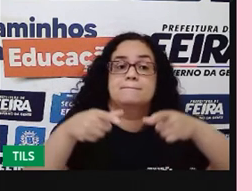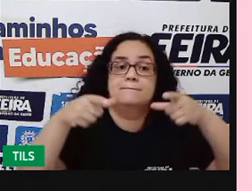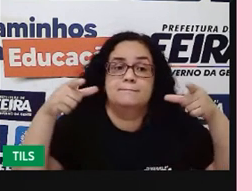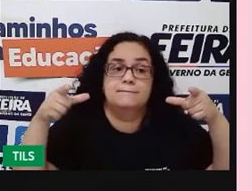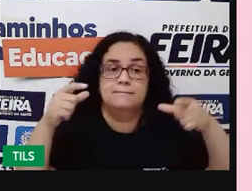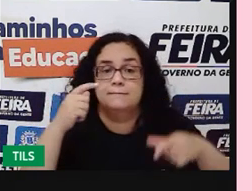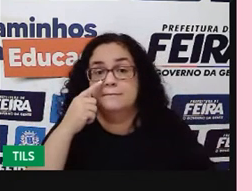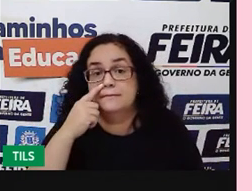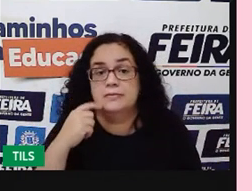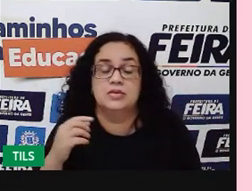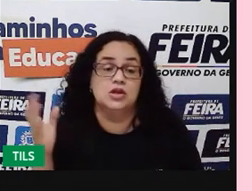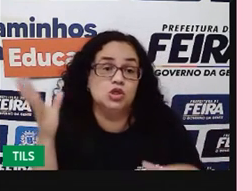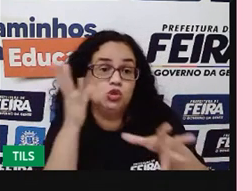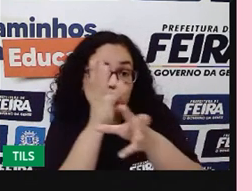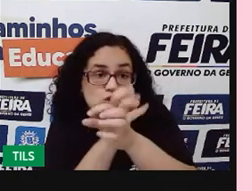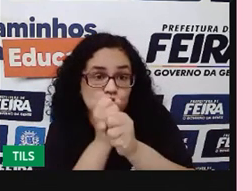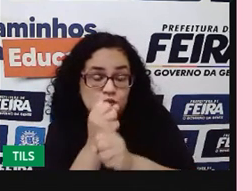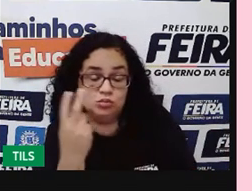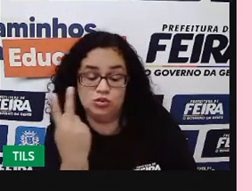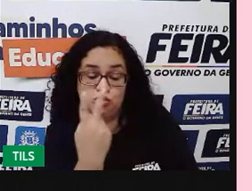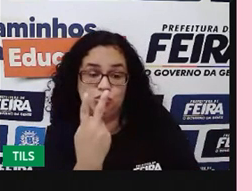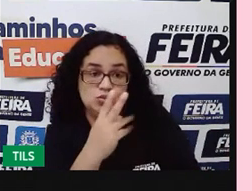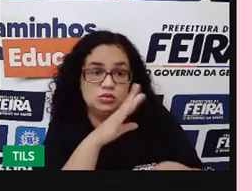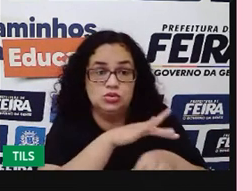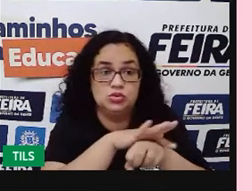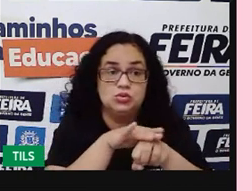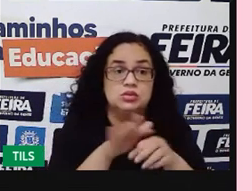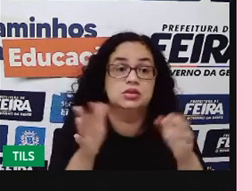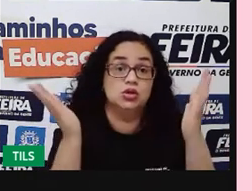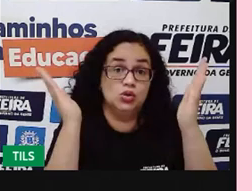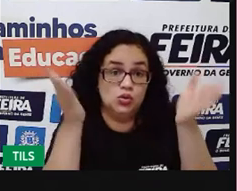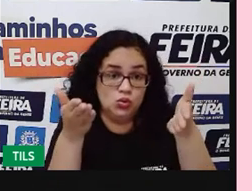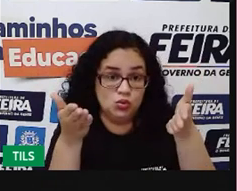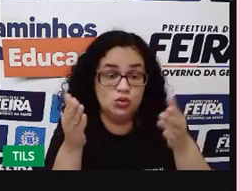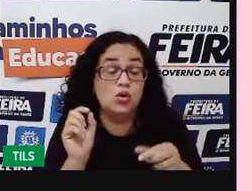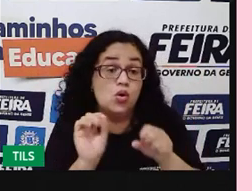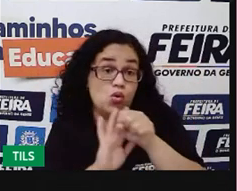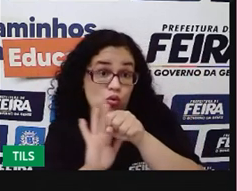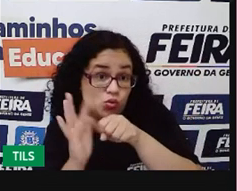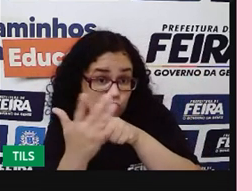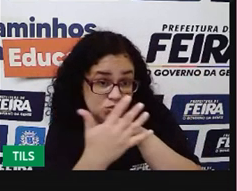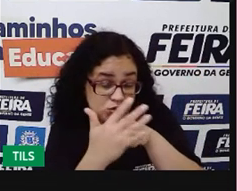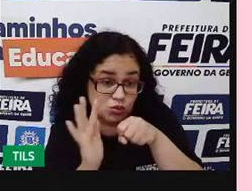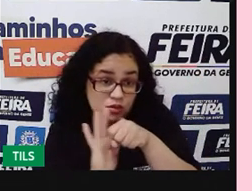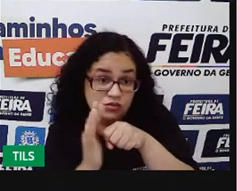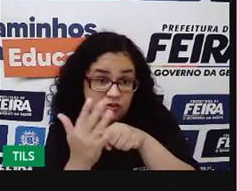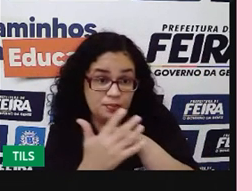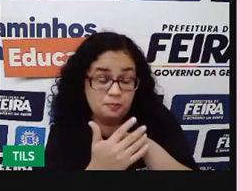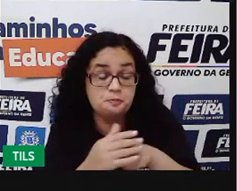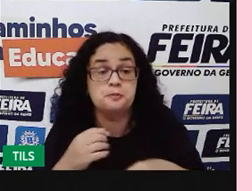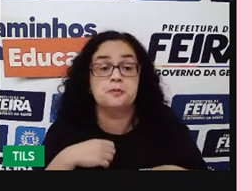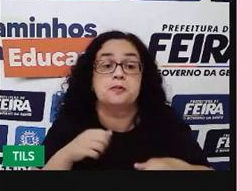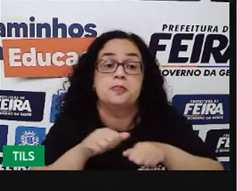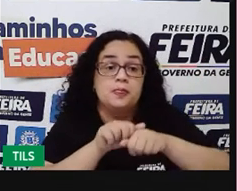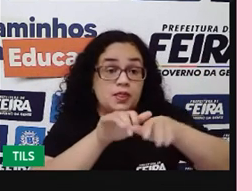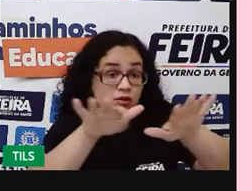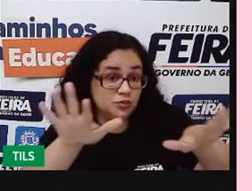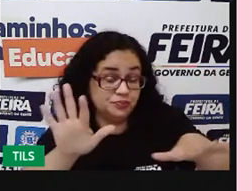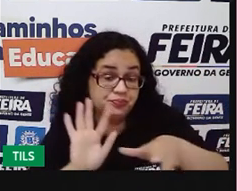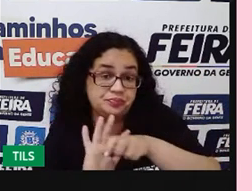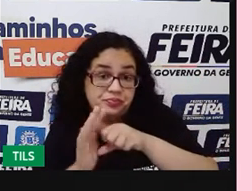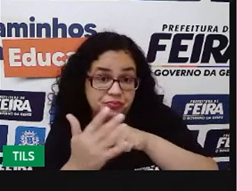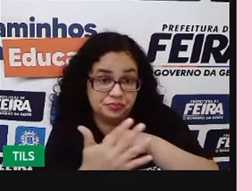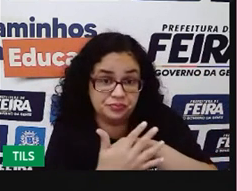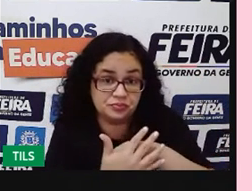do que a mera soma dessas duas doenças. Hoje, com o coronavírus, né, a pandemia do COVID-19,